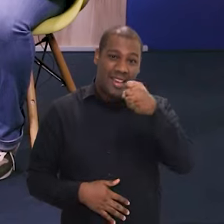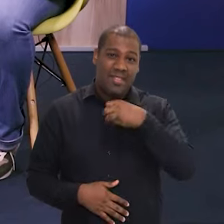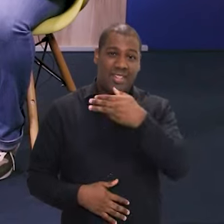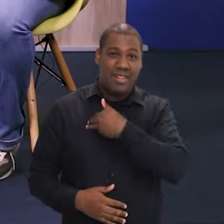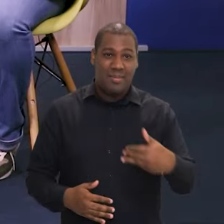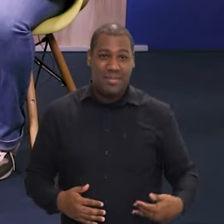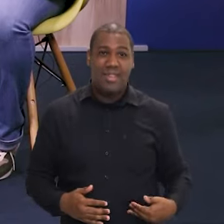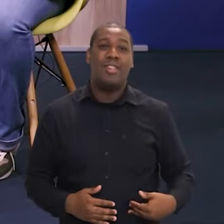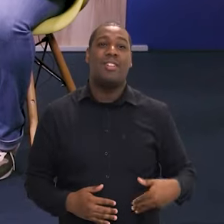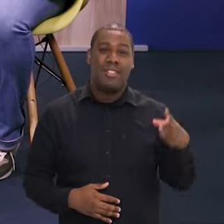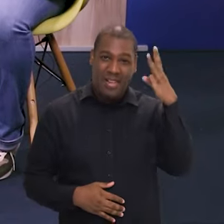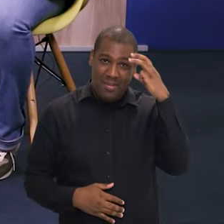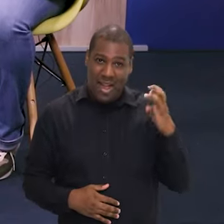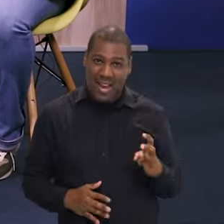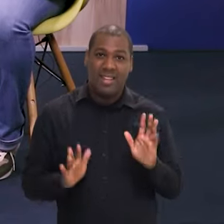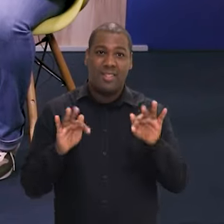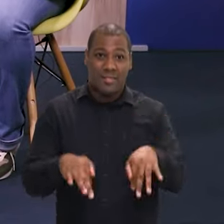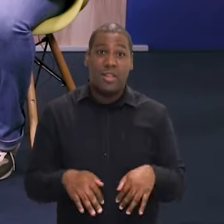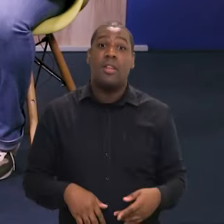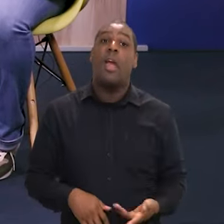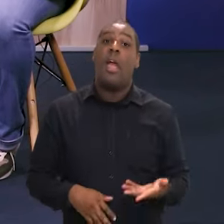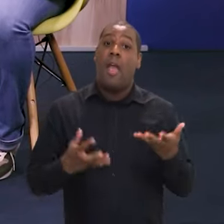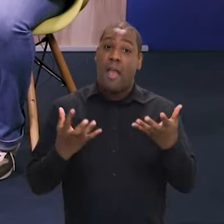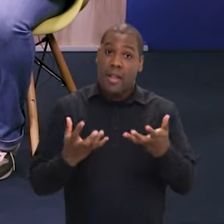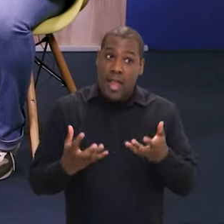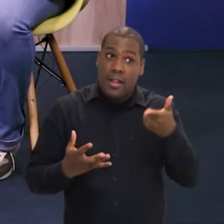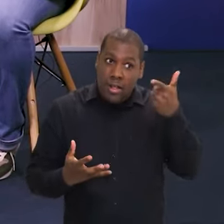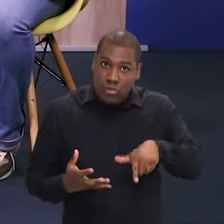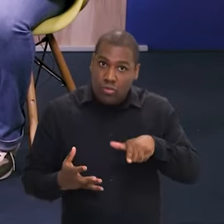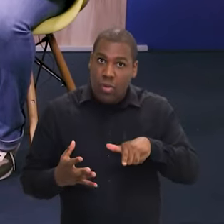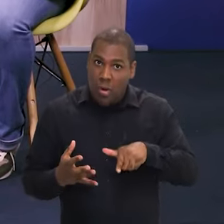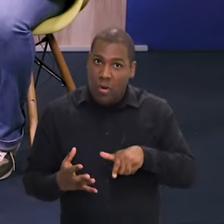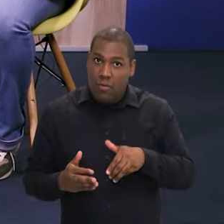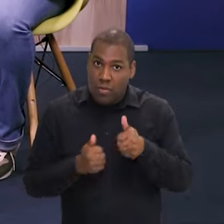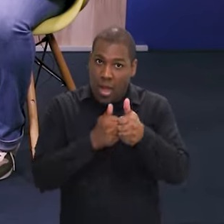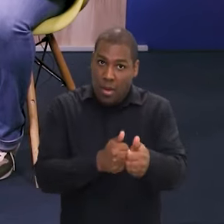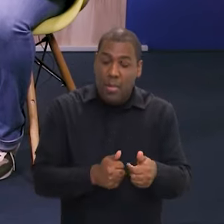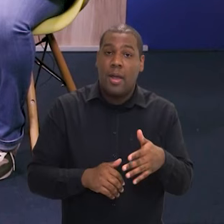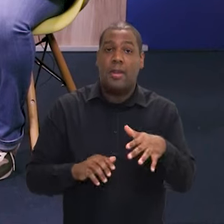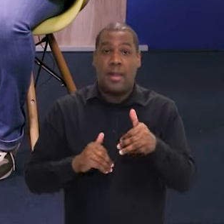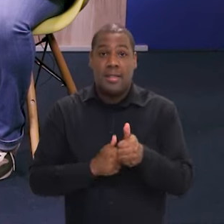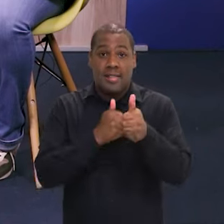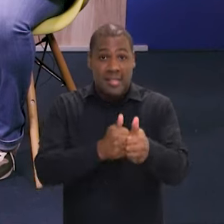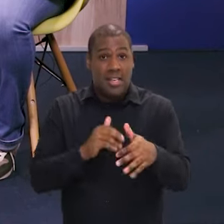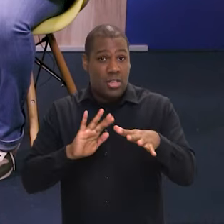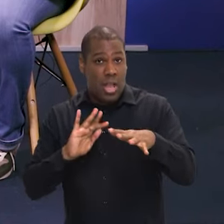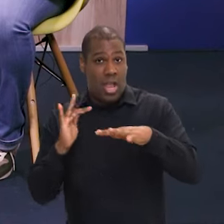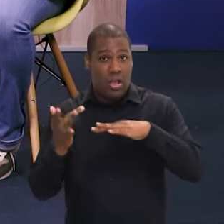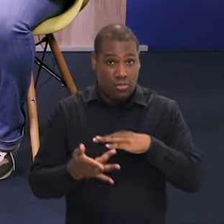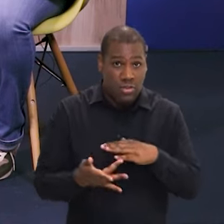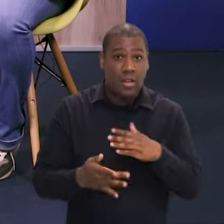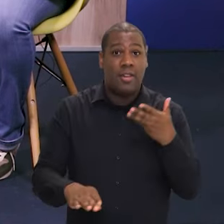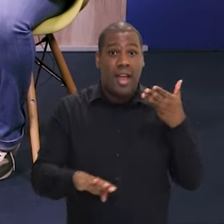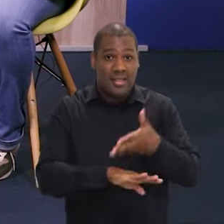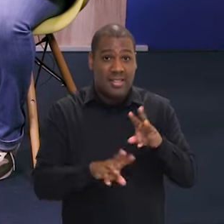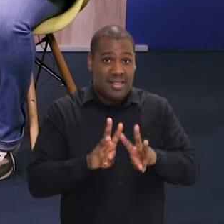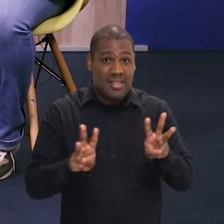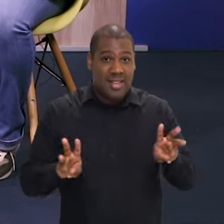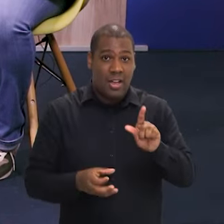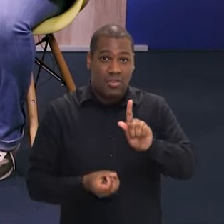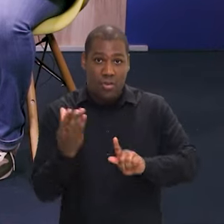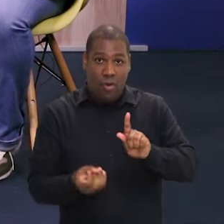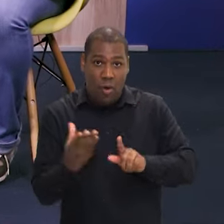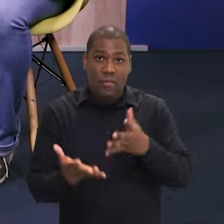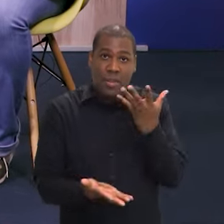Ministra da Cultura, Margarete Menezes, se você quiser rever esta ou outras entrevistas, siga as nossas redes sociais, acesse o